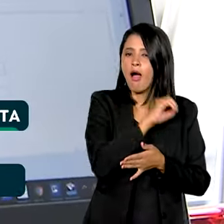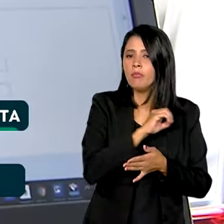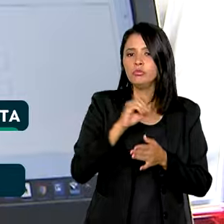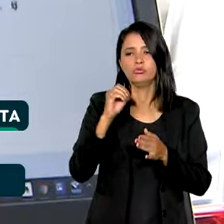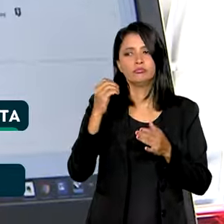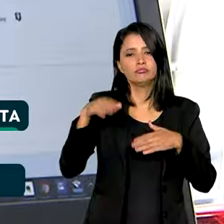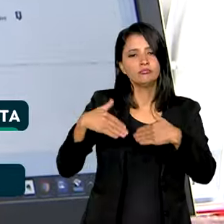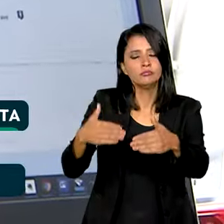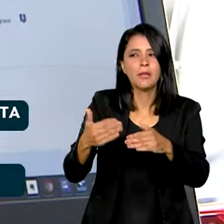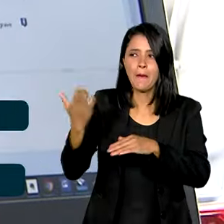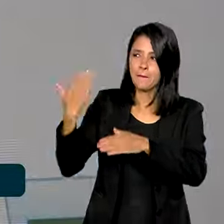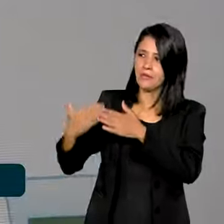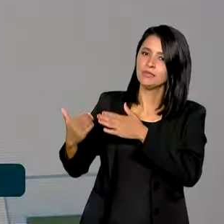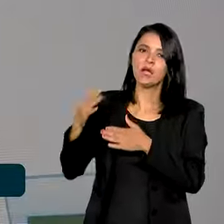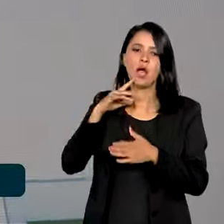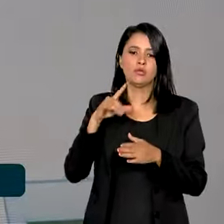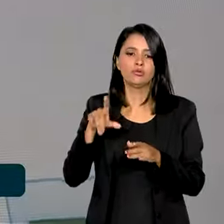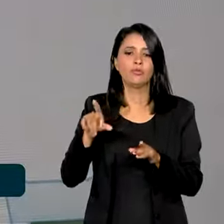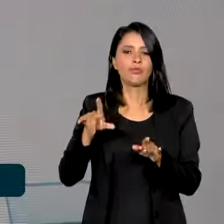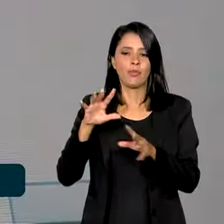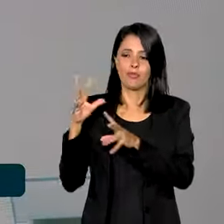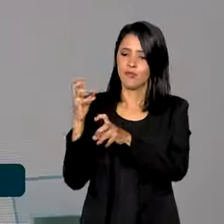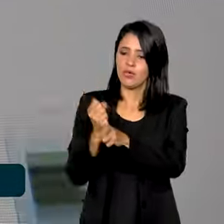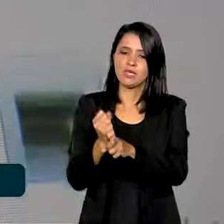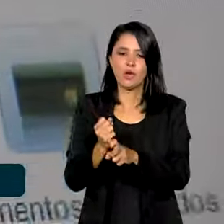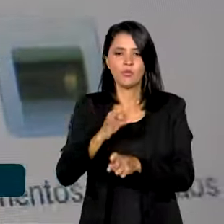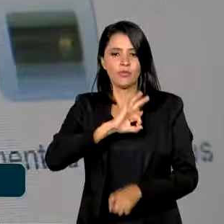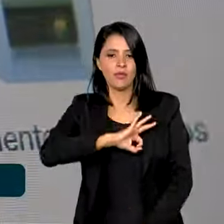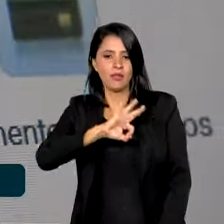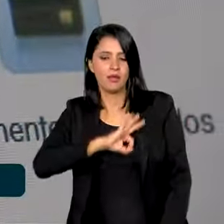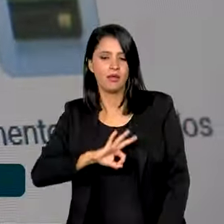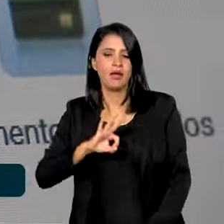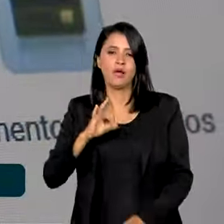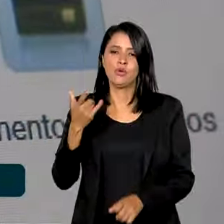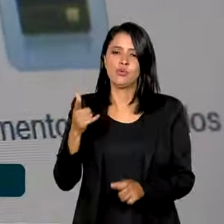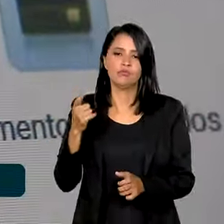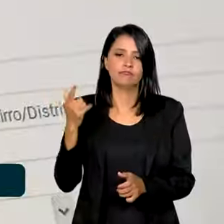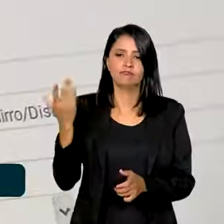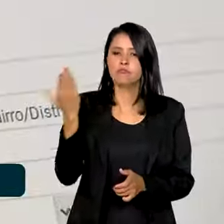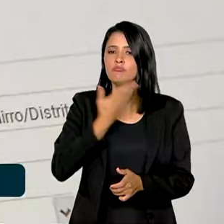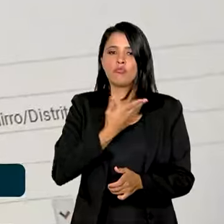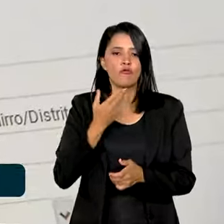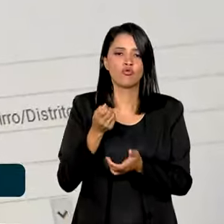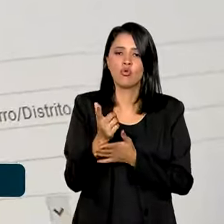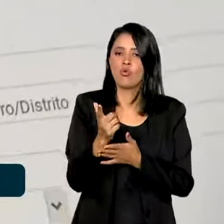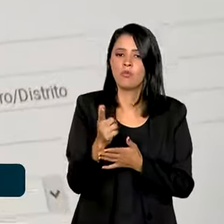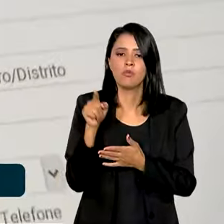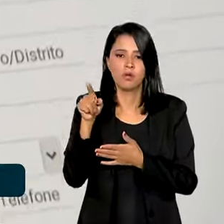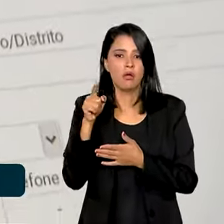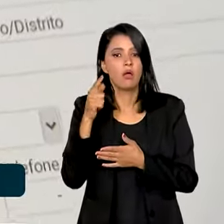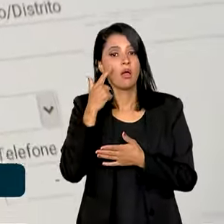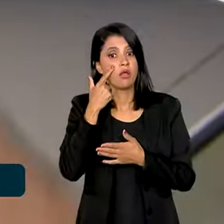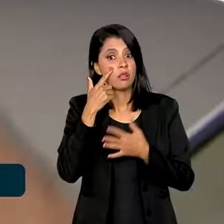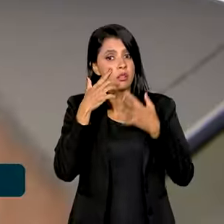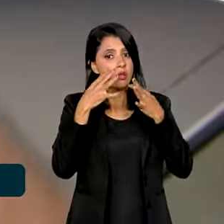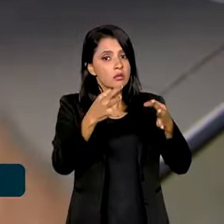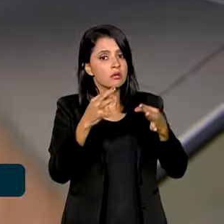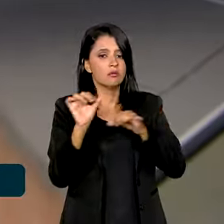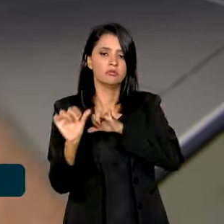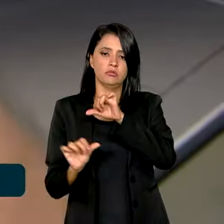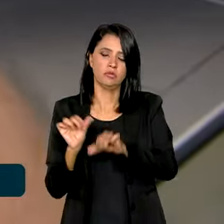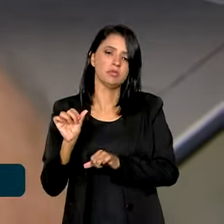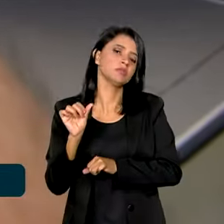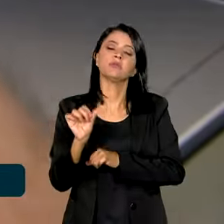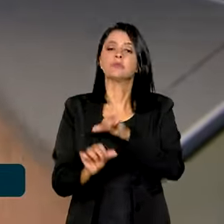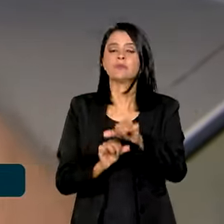declarações passadas e dados como salários e notas fiscais. Fique atento às mudanças. No